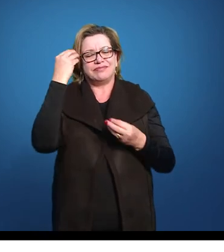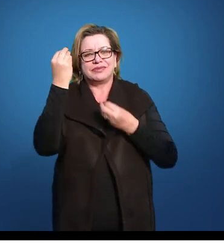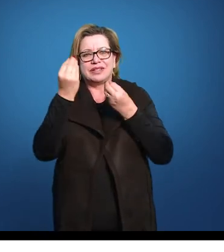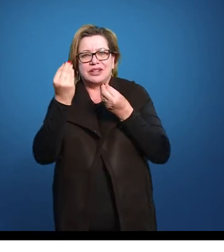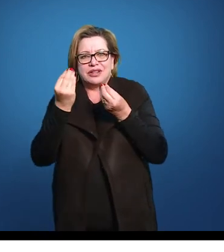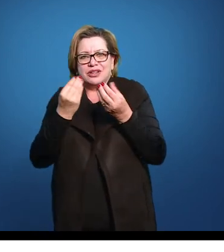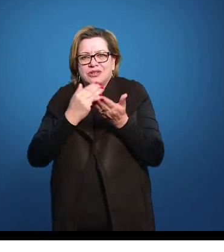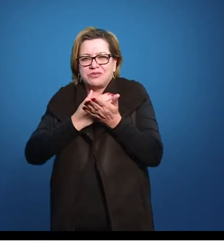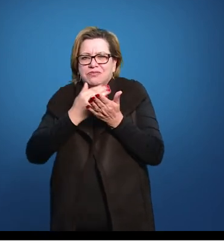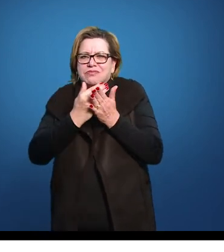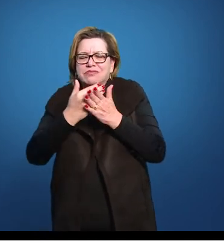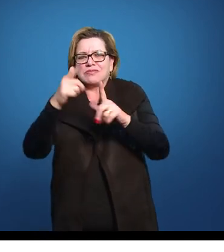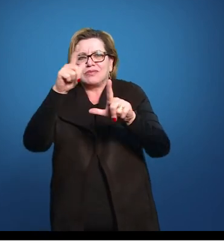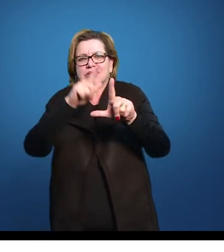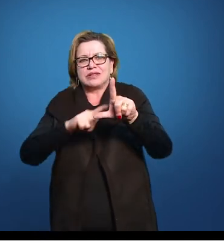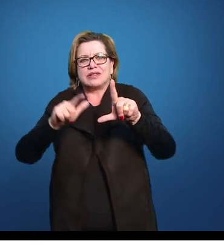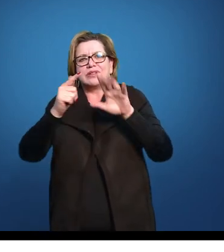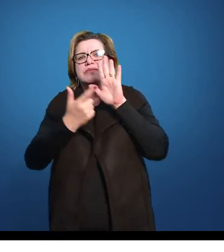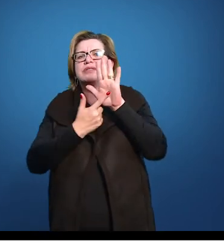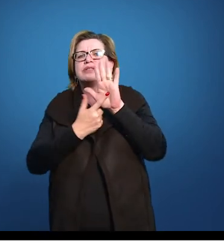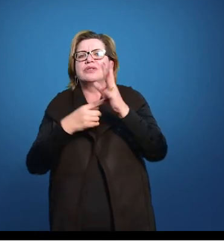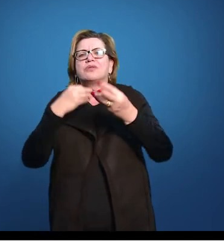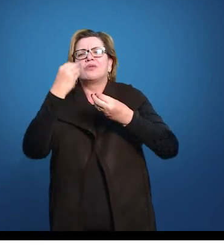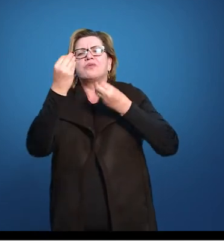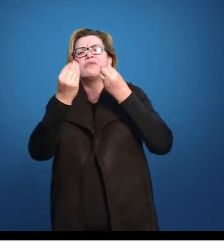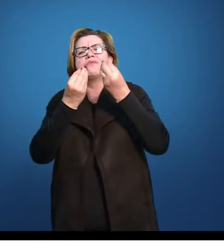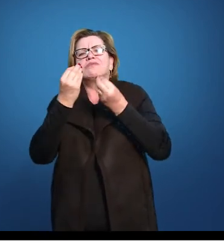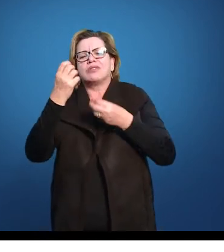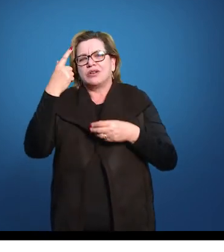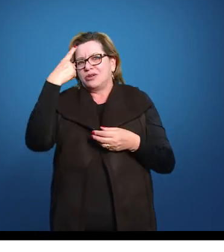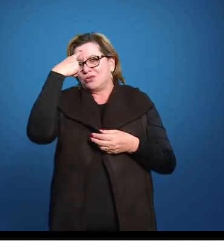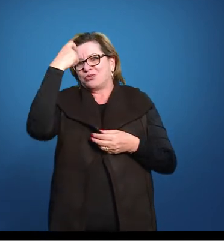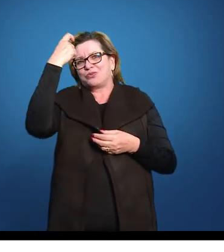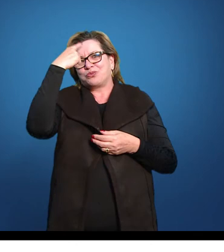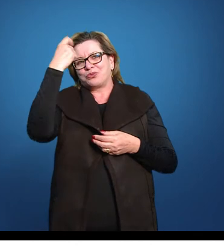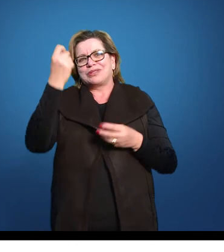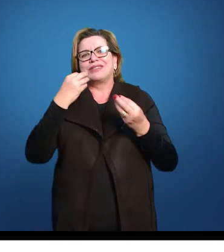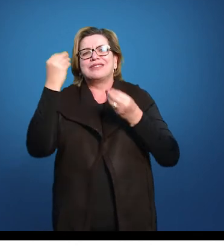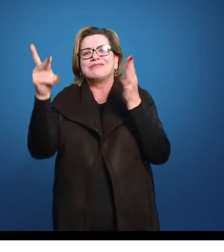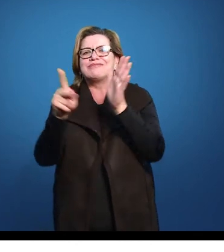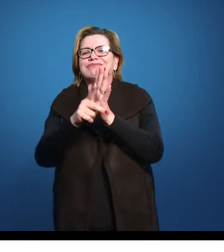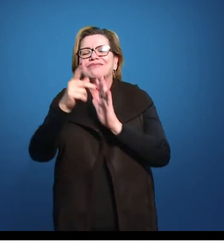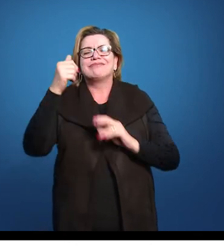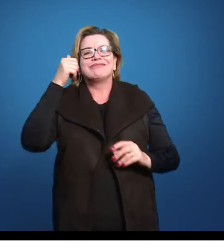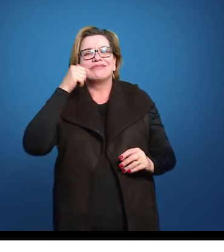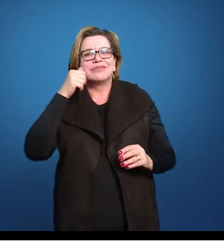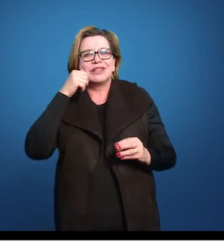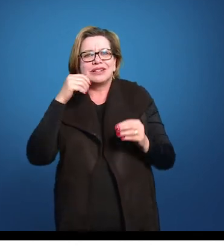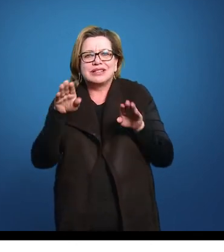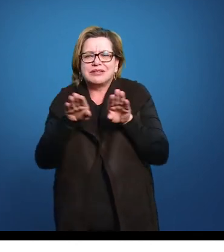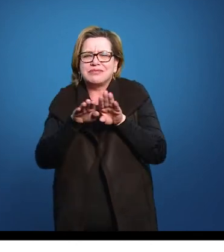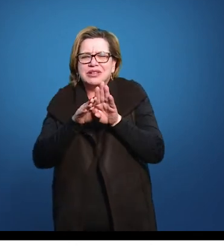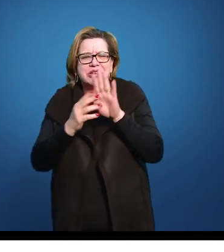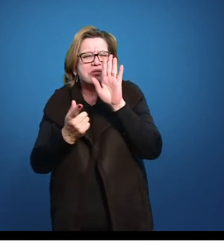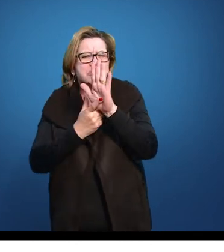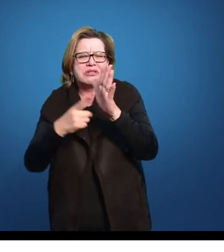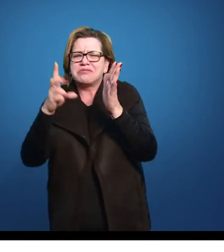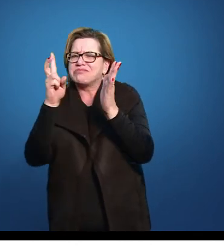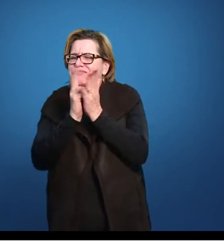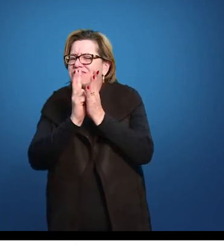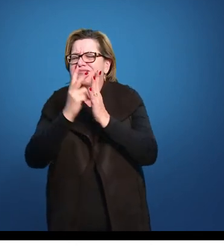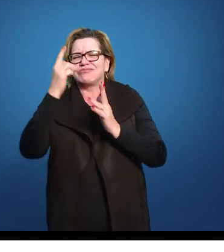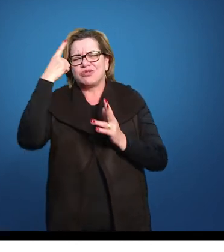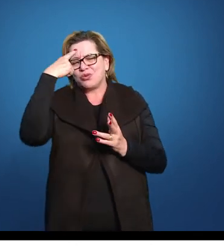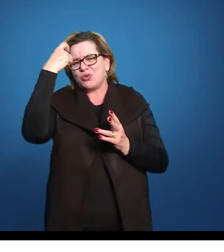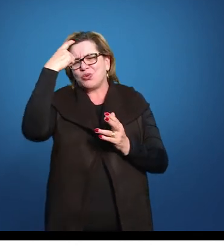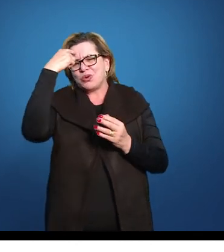de construção da literatura, a representação da mulher de uma maneira idealizada, a representação do indígena de uma maneira idealizada, o português também representar de uma maneira idealizada,